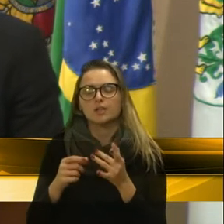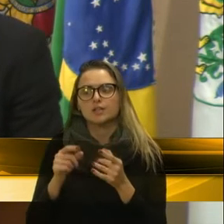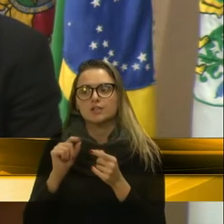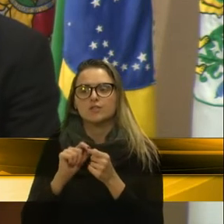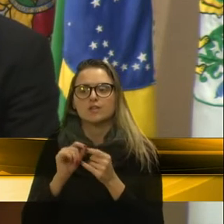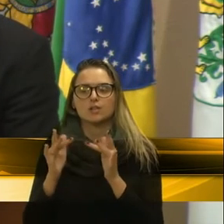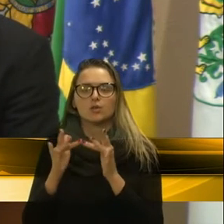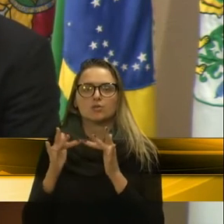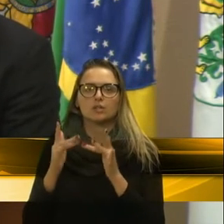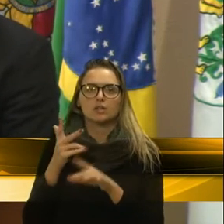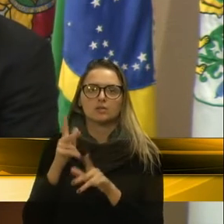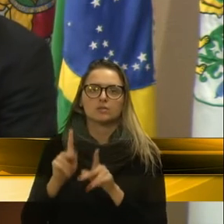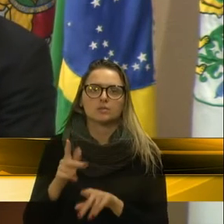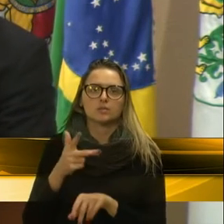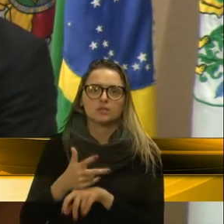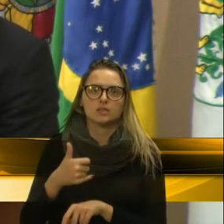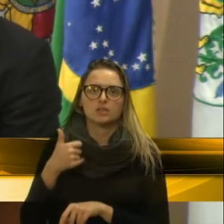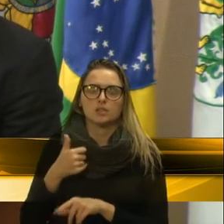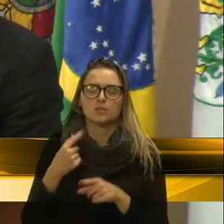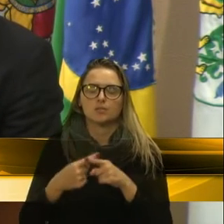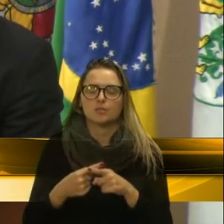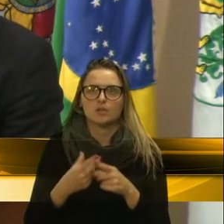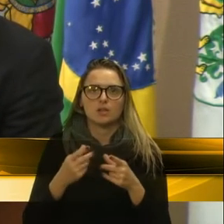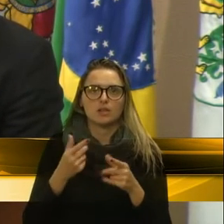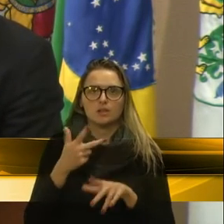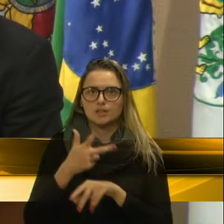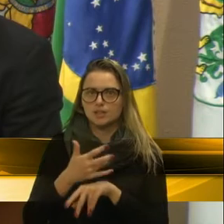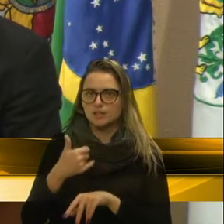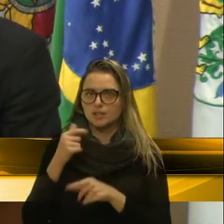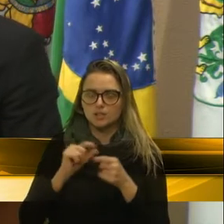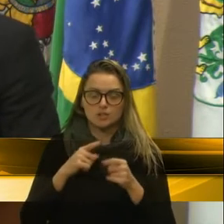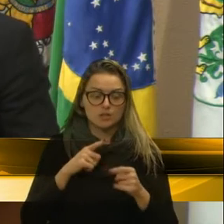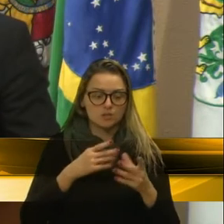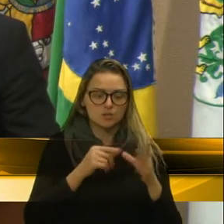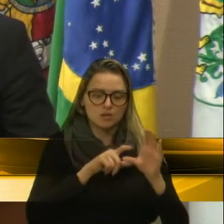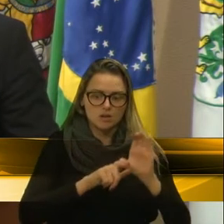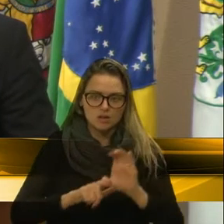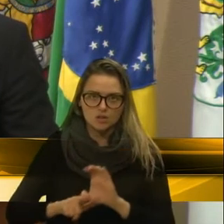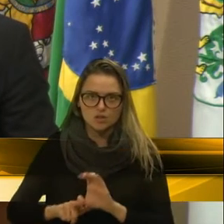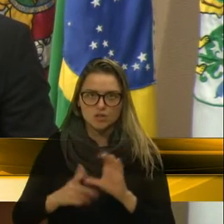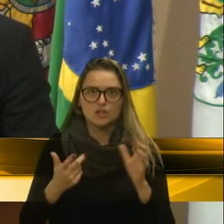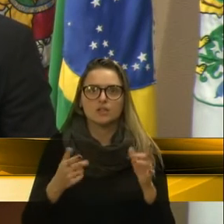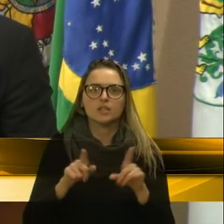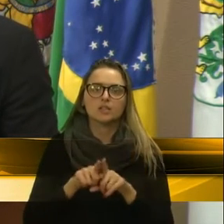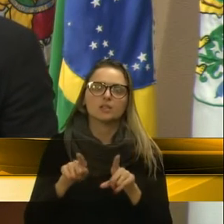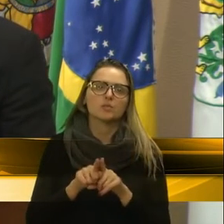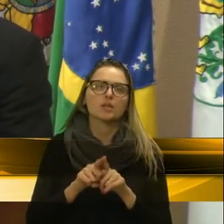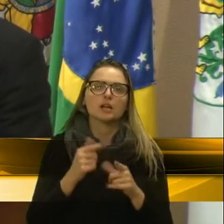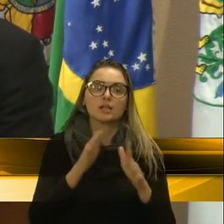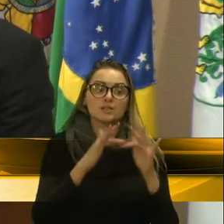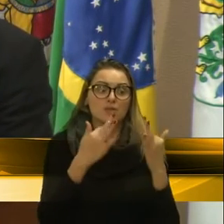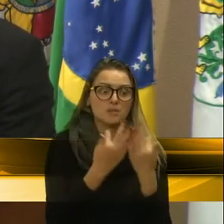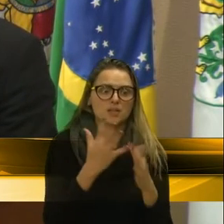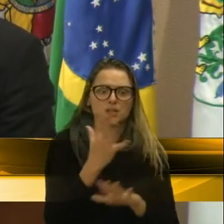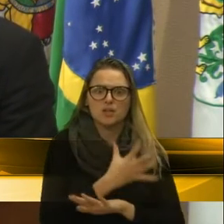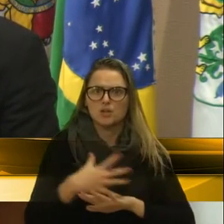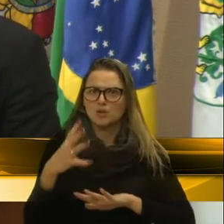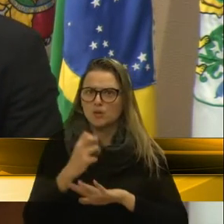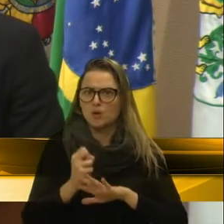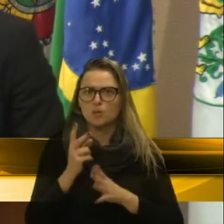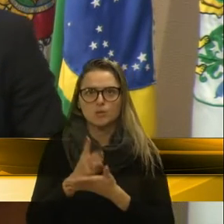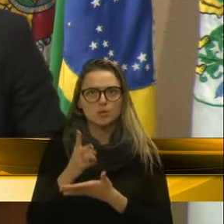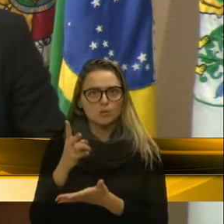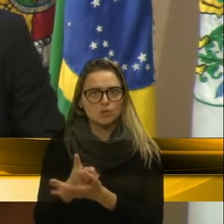idosos, porque os idosos estão se afundando em dívidas financeiras, as famílias estão sendo comprometidas em função disso, esses golpes continuam sendo